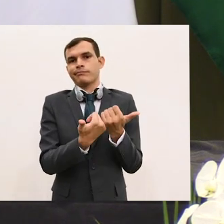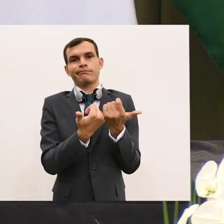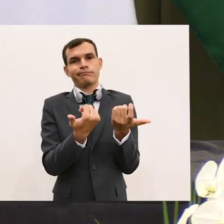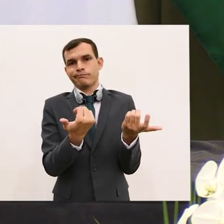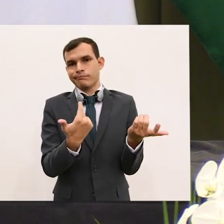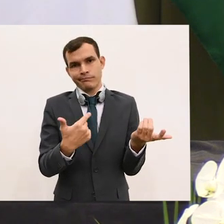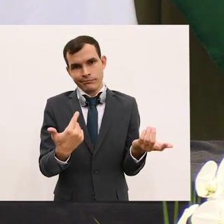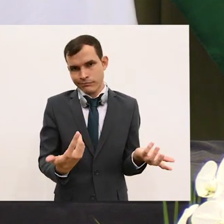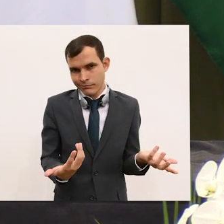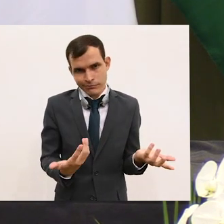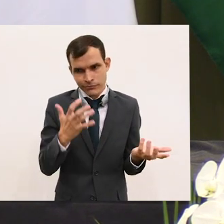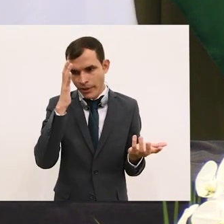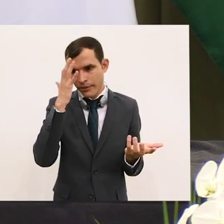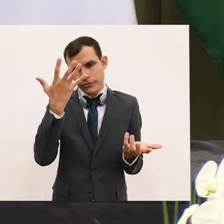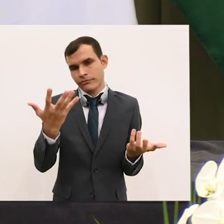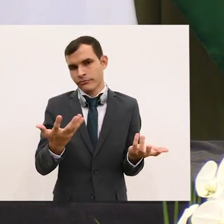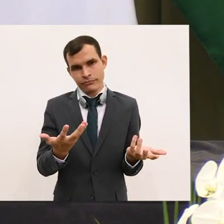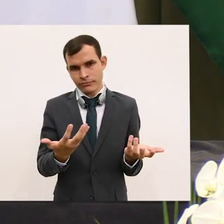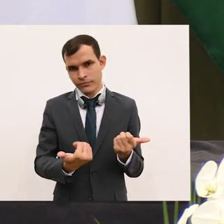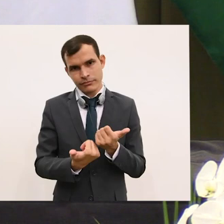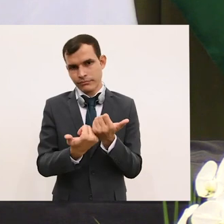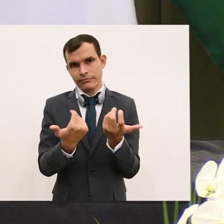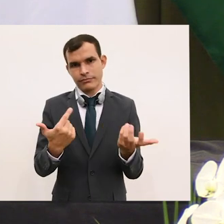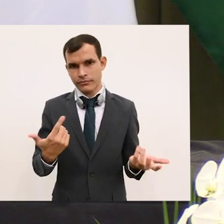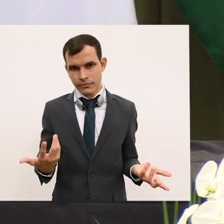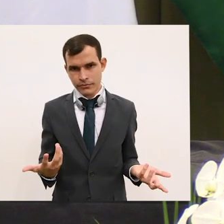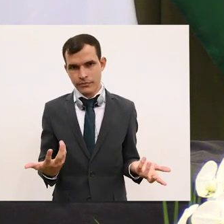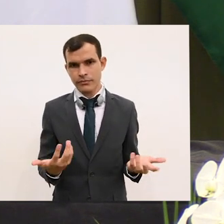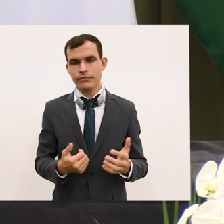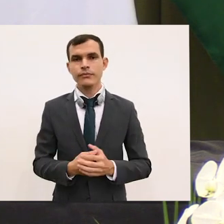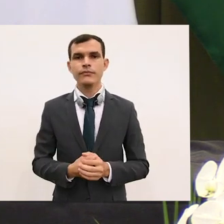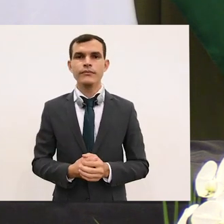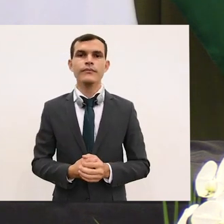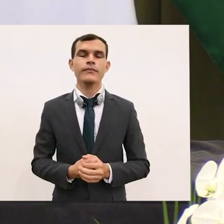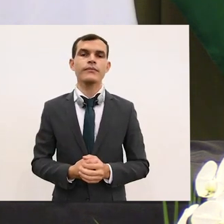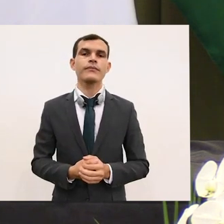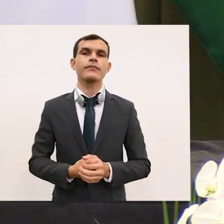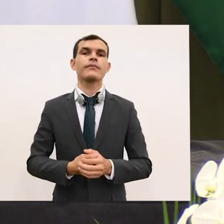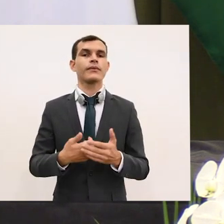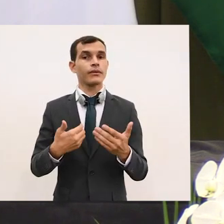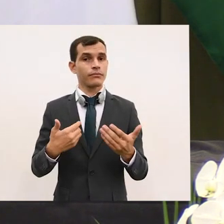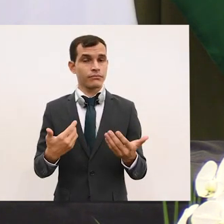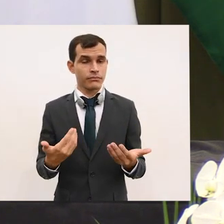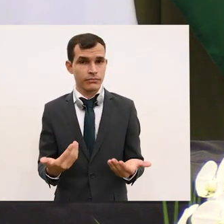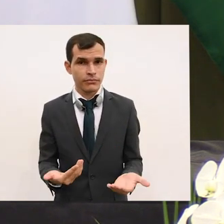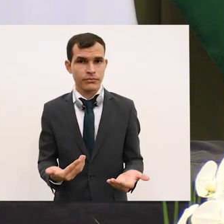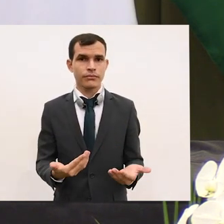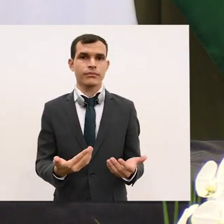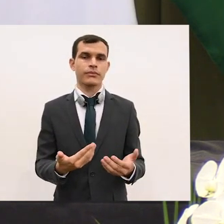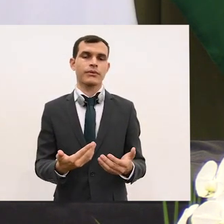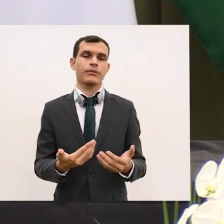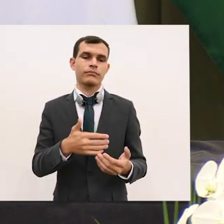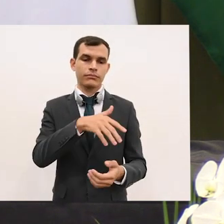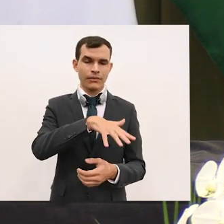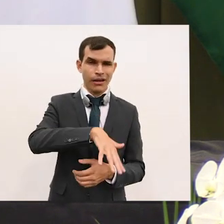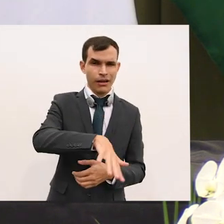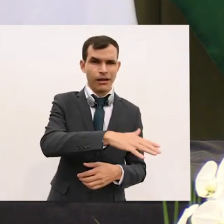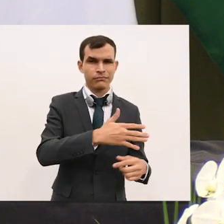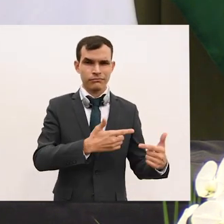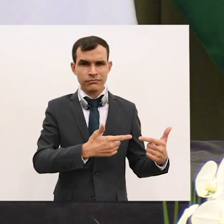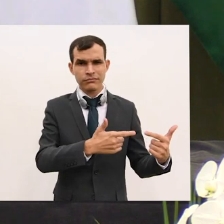imediato que nós temos. que é justamente cessar as hostilidades no campo do conflito